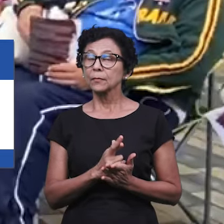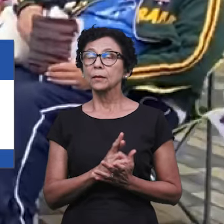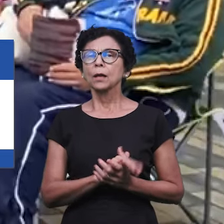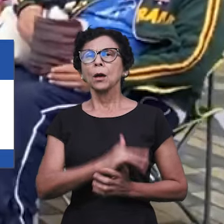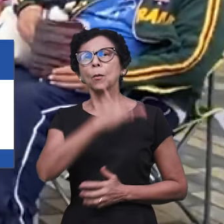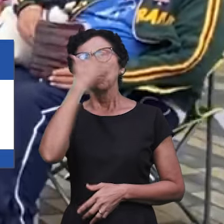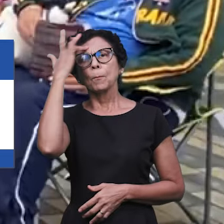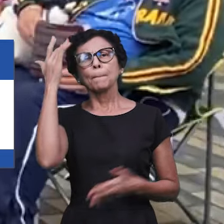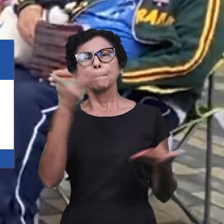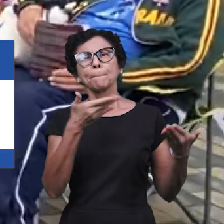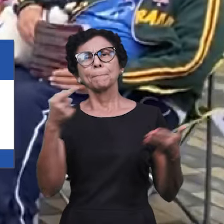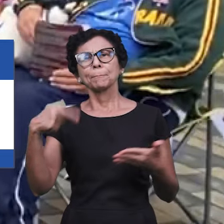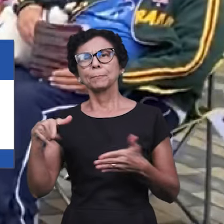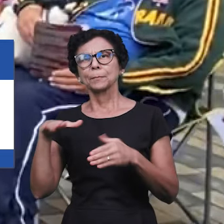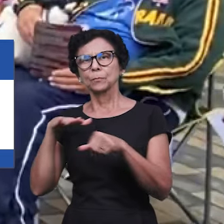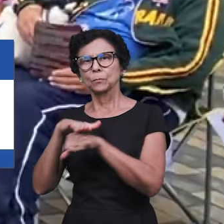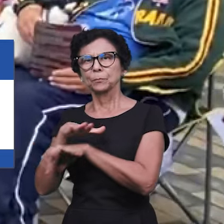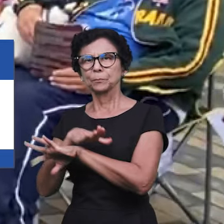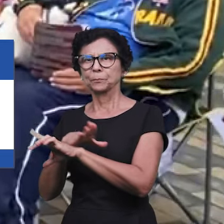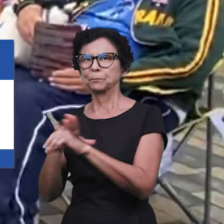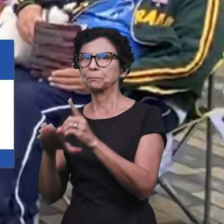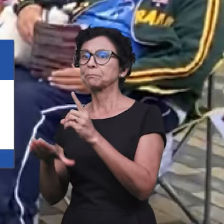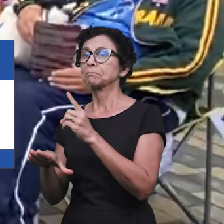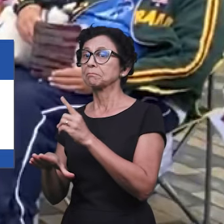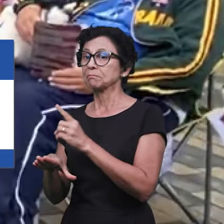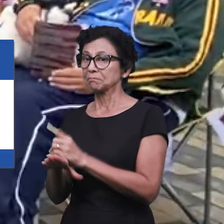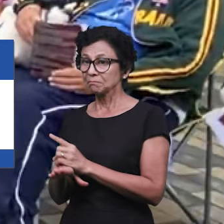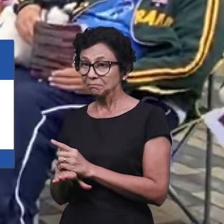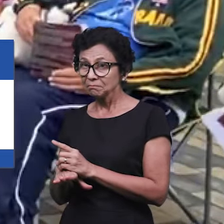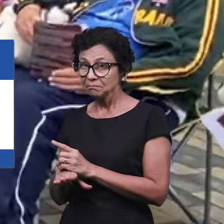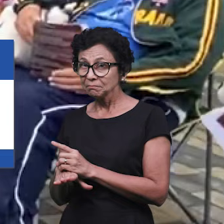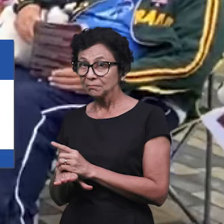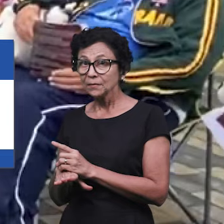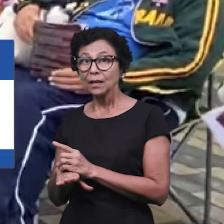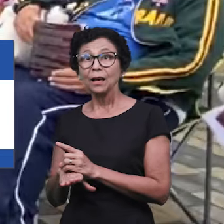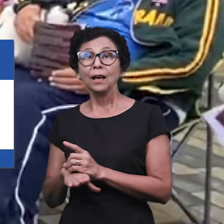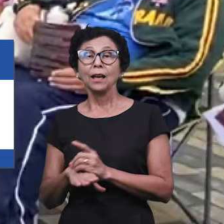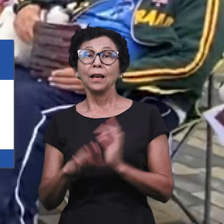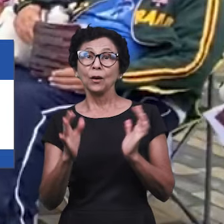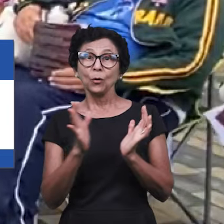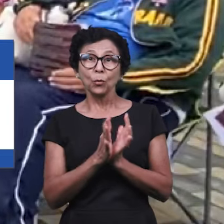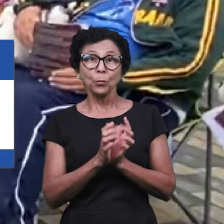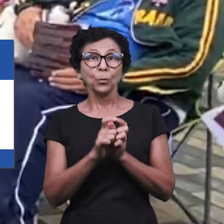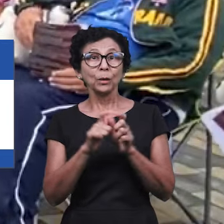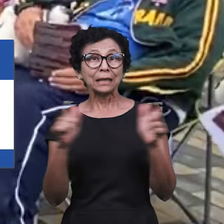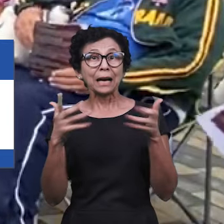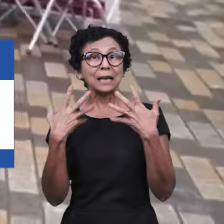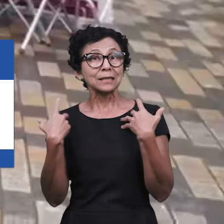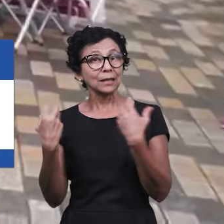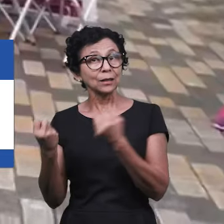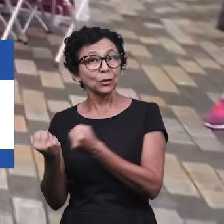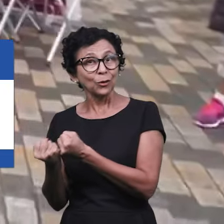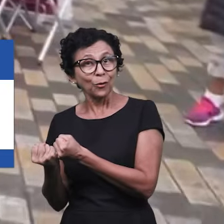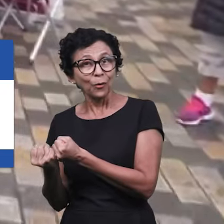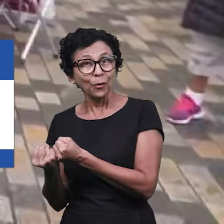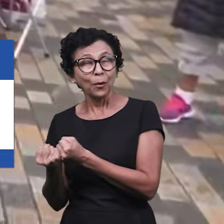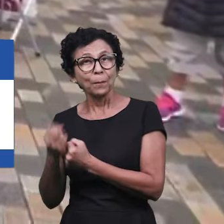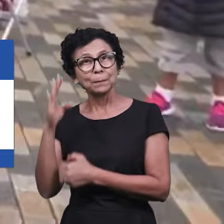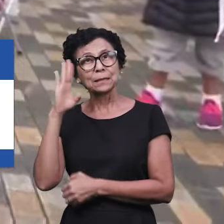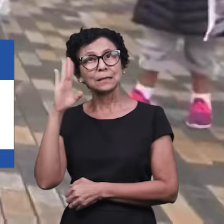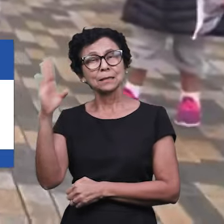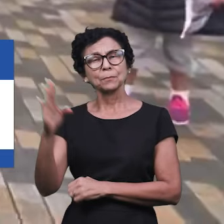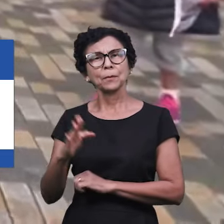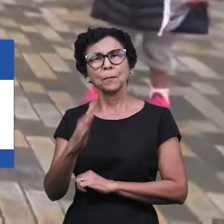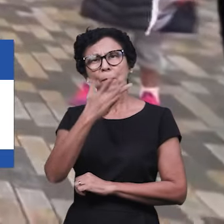convidadas para estarem no culto à noite. Diversos visitantes atenderam a este convite, inclusivamente pessoas